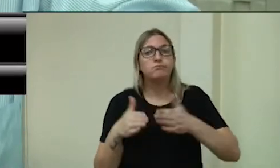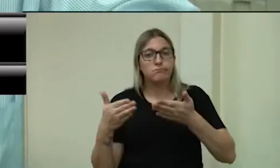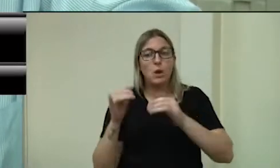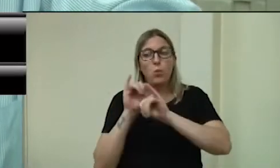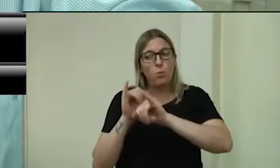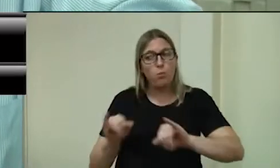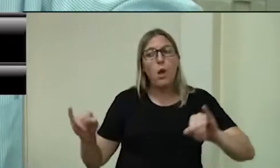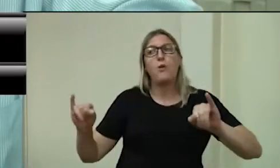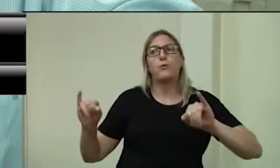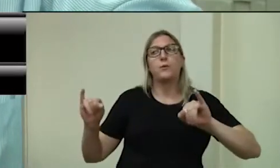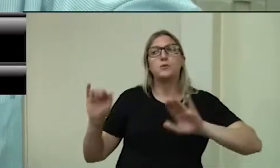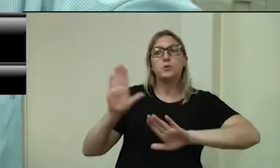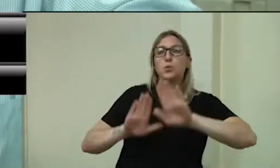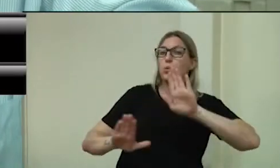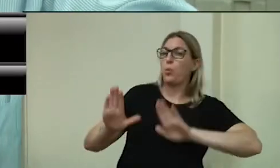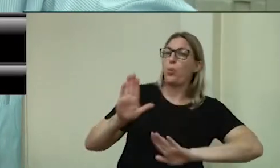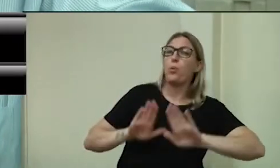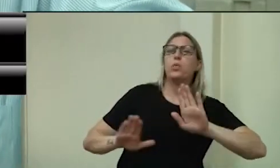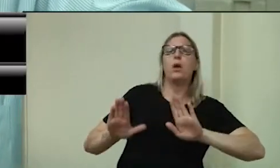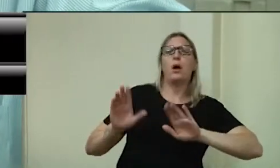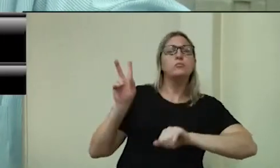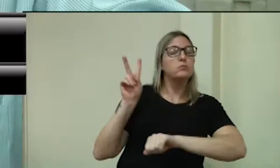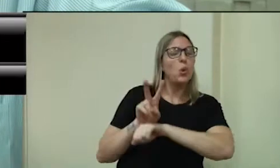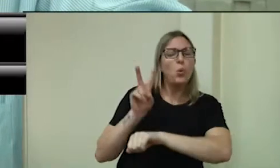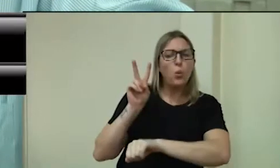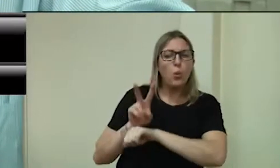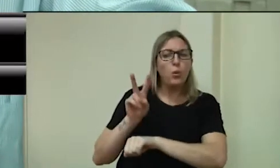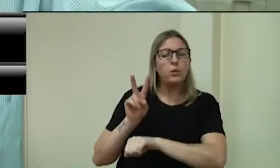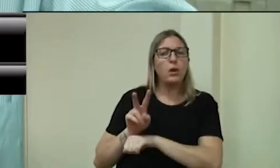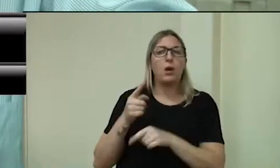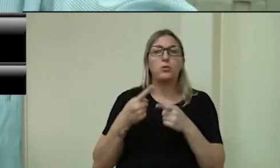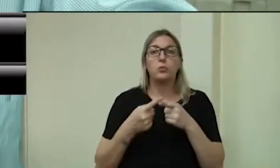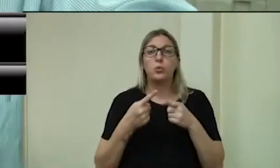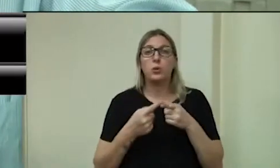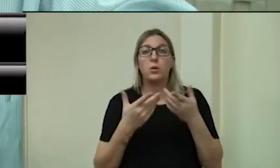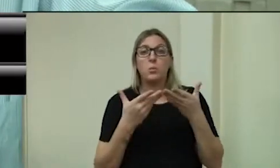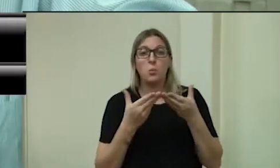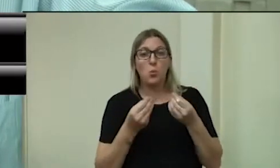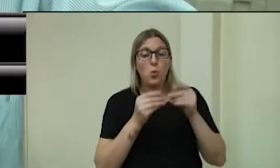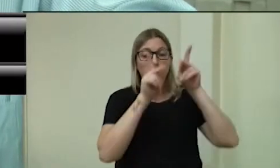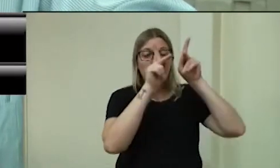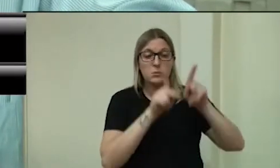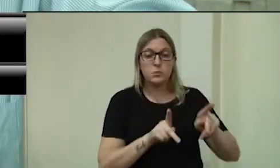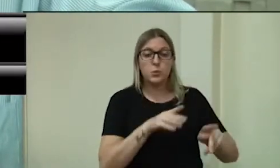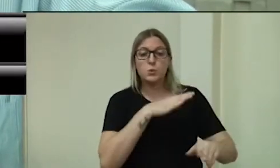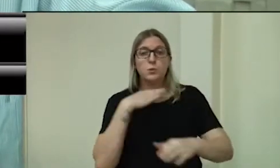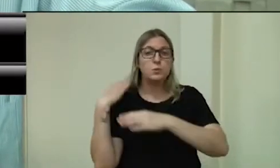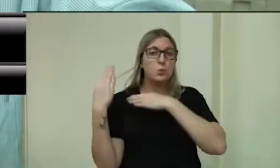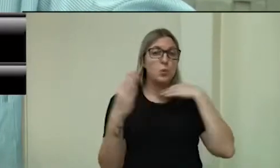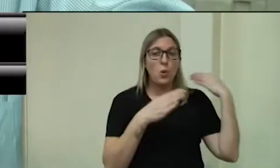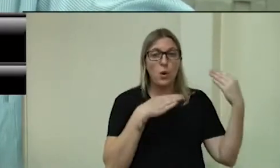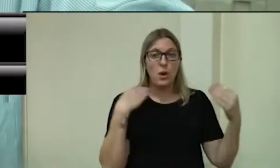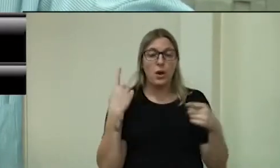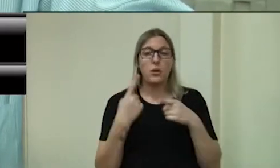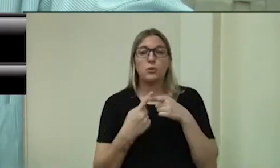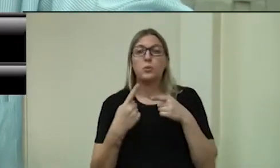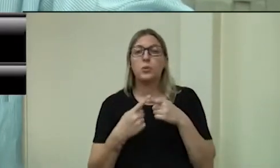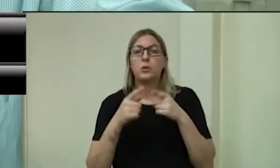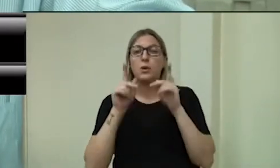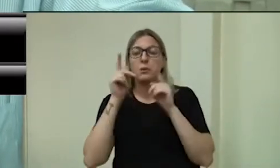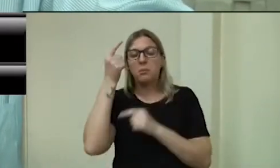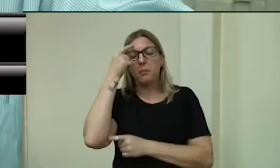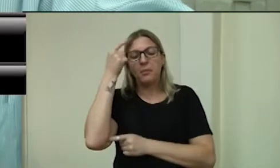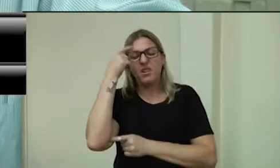cuide, porque, na verdade, isso aqui, muita gente está saindo, porque ele acha que é uma gripinha, vou ficar em casa, vou tomar lá